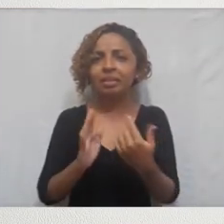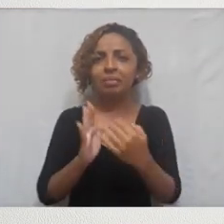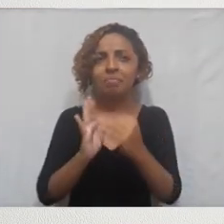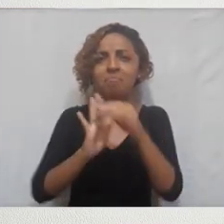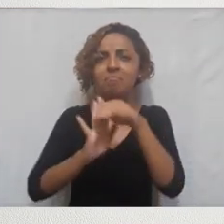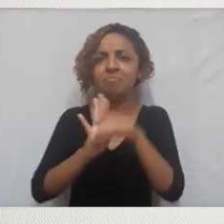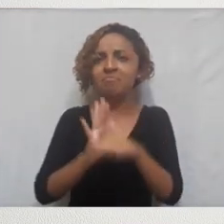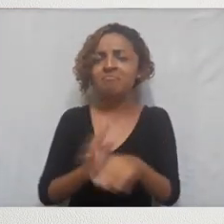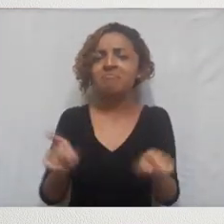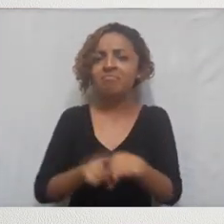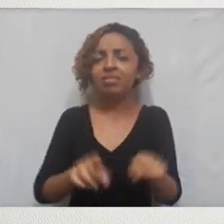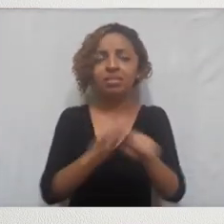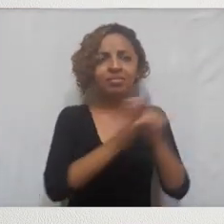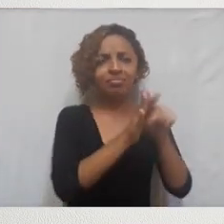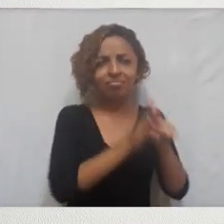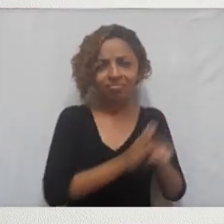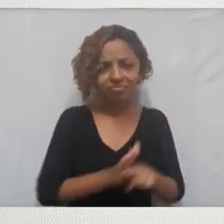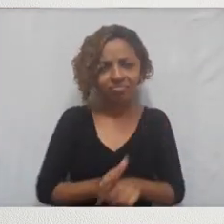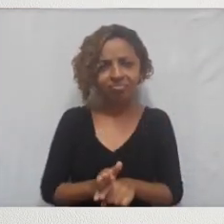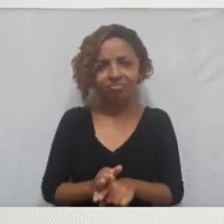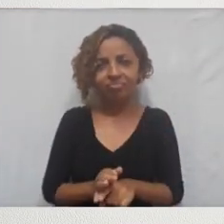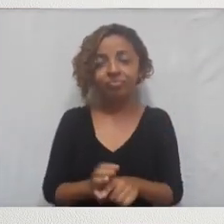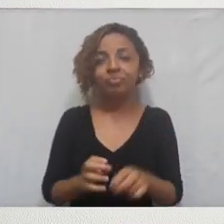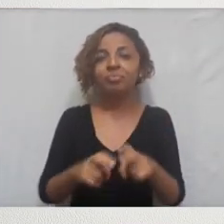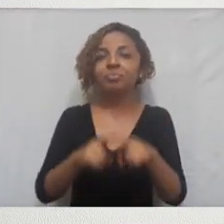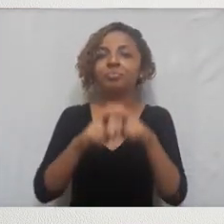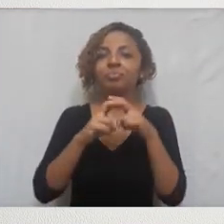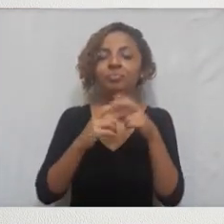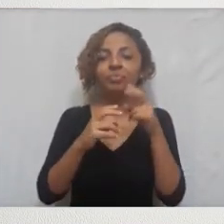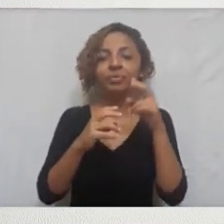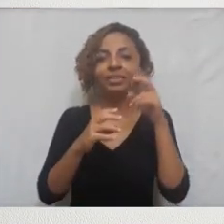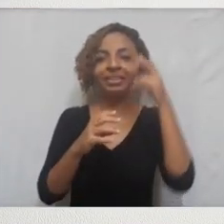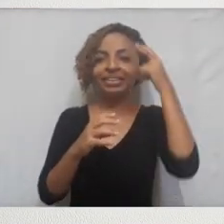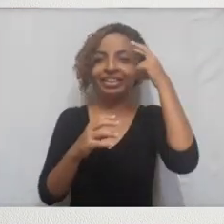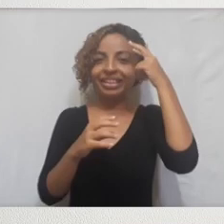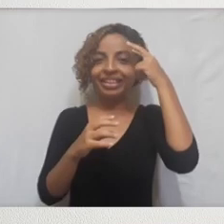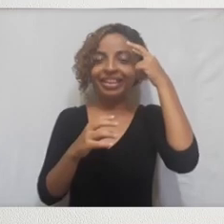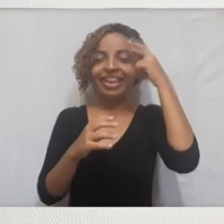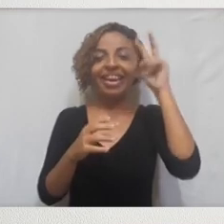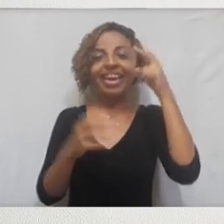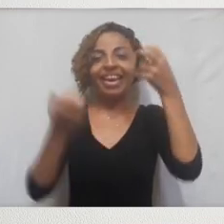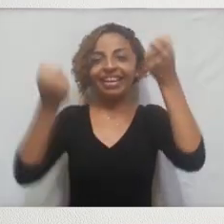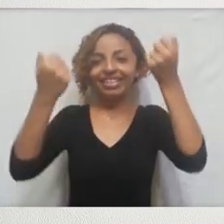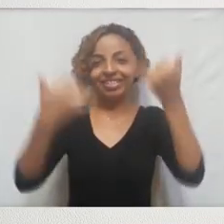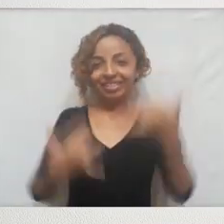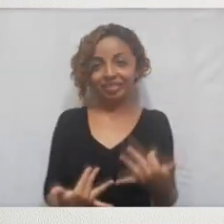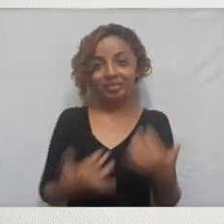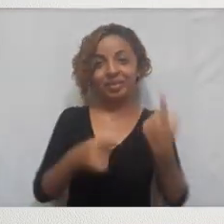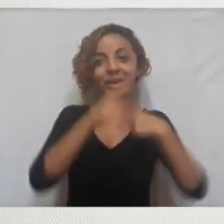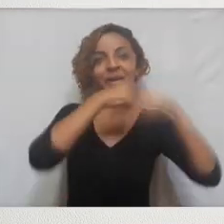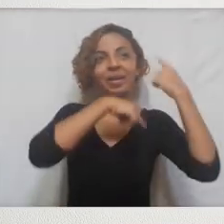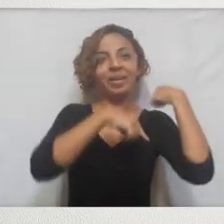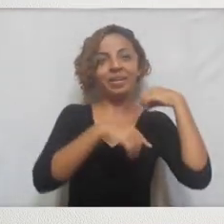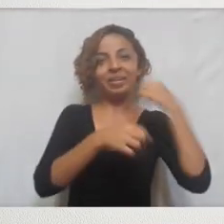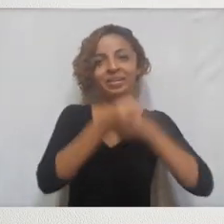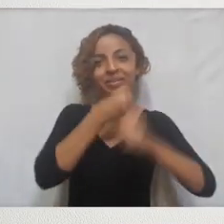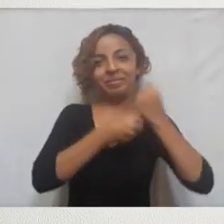citados em relação a pesquisas que eu fiz. Essa era uma das resenhas do ano passado que eu estou devendo, estou trazendo aqui para 2020.